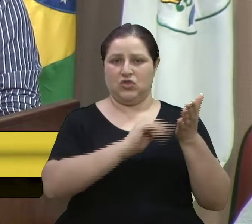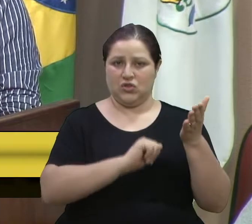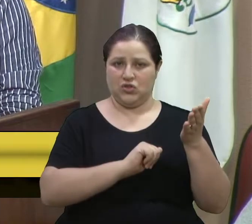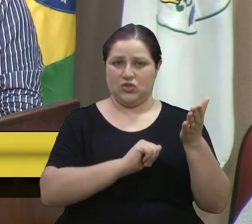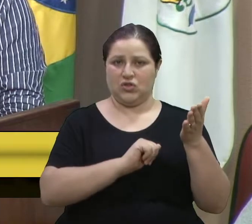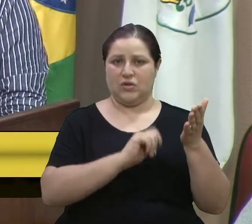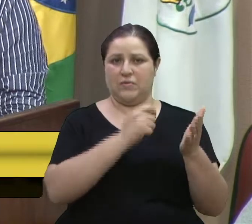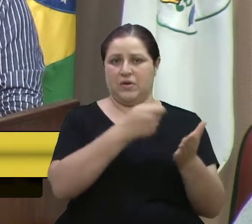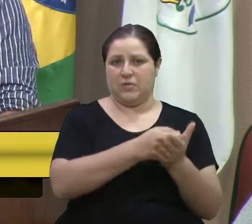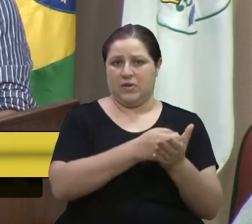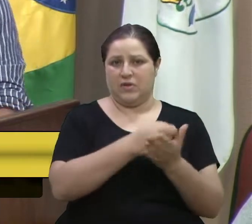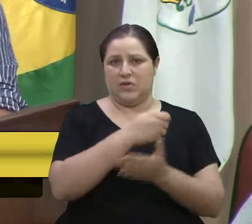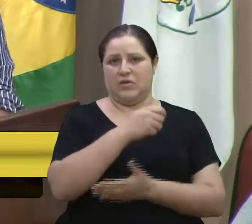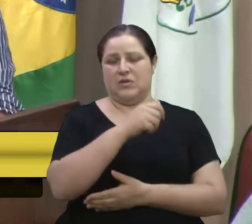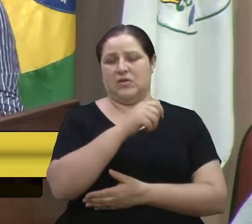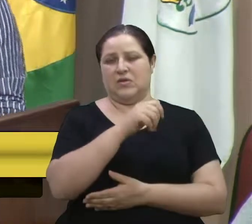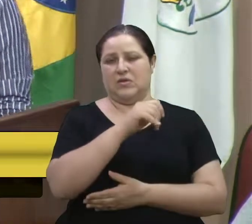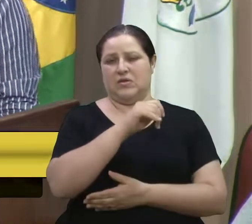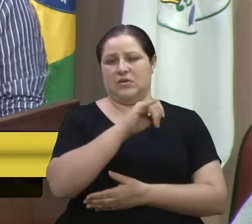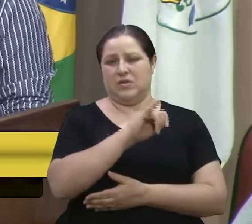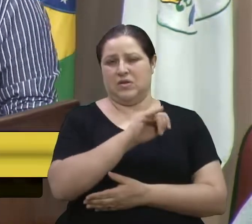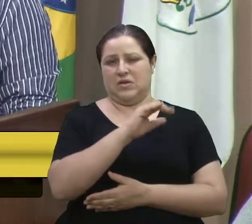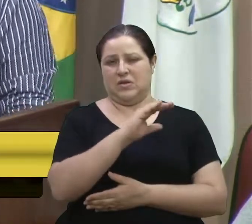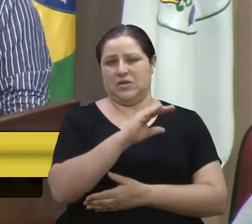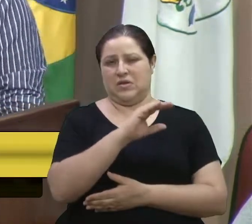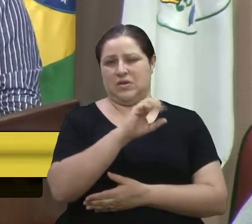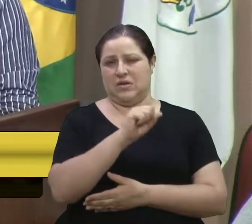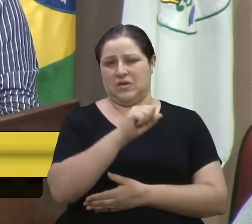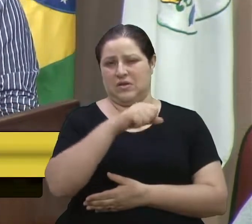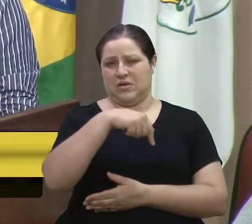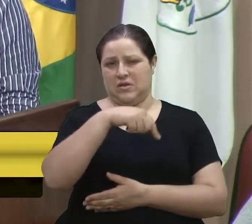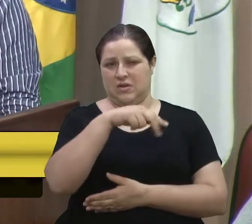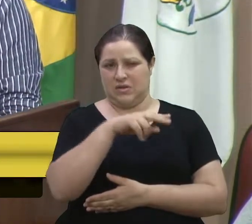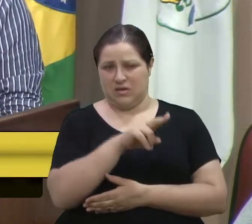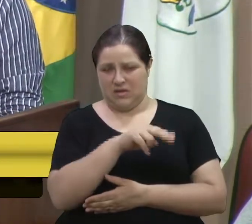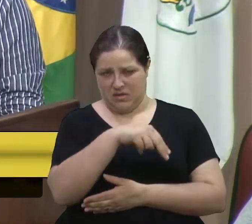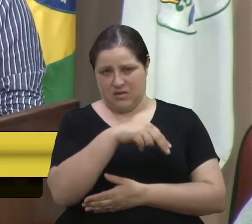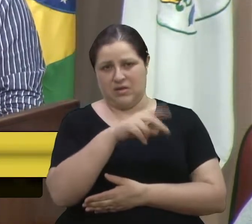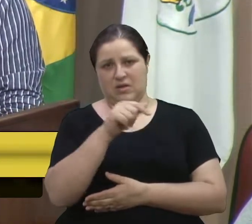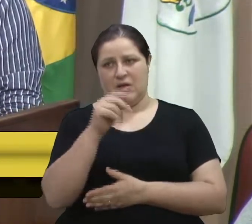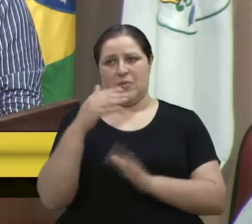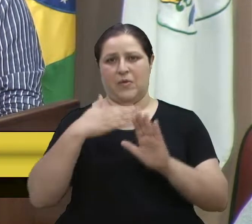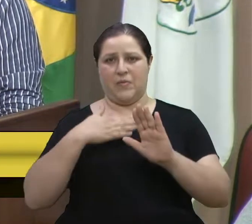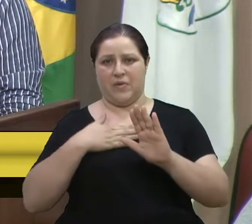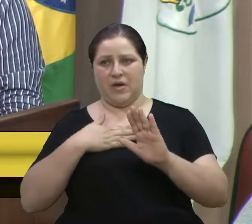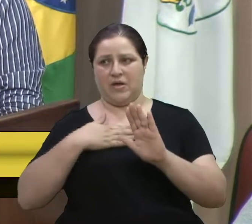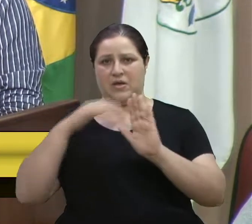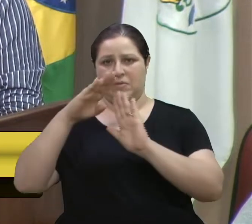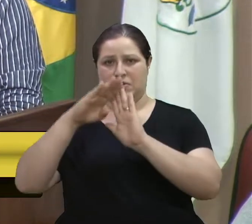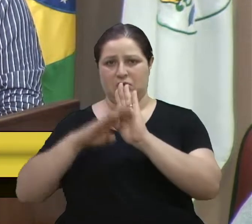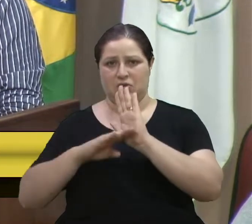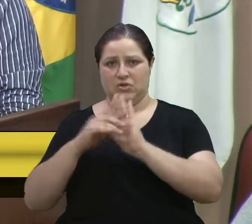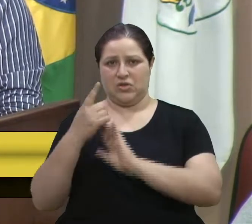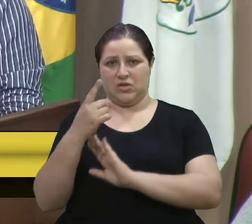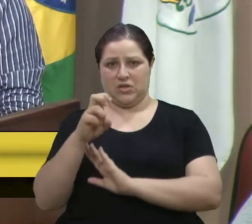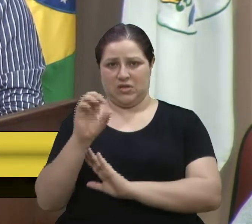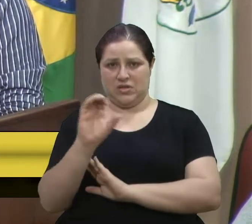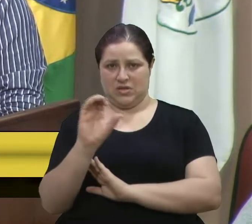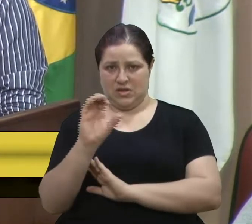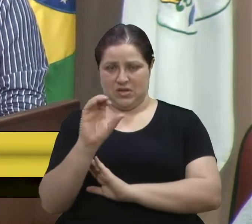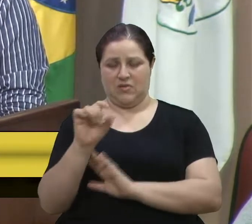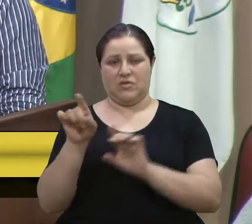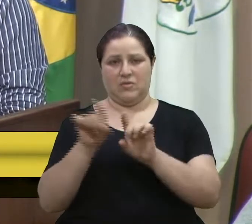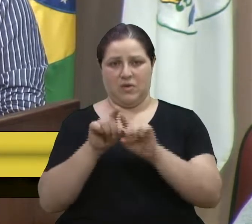né, que a promessa é que baixaria 15 centavos. Nós também aprovamos a